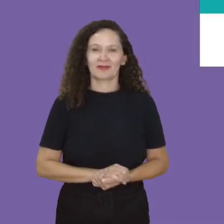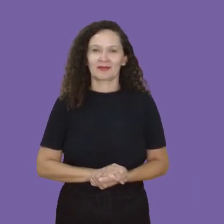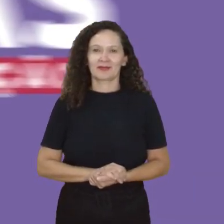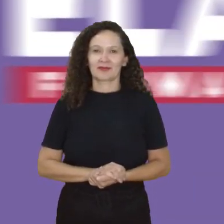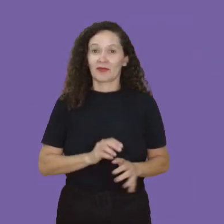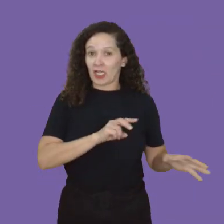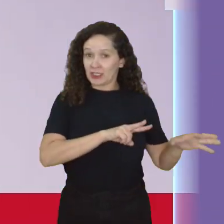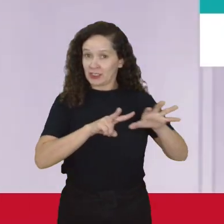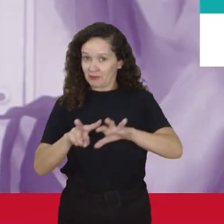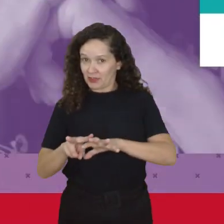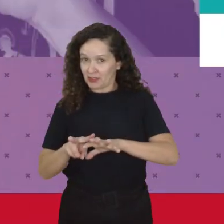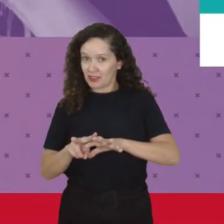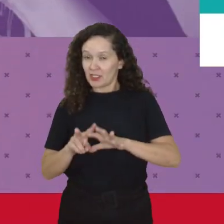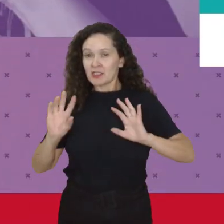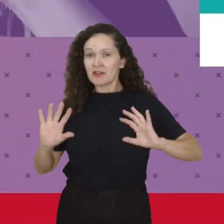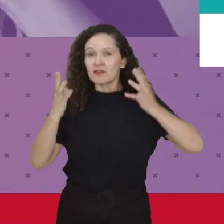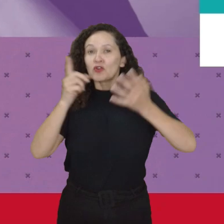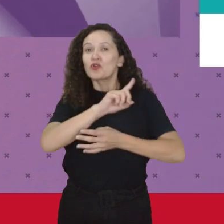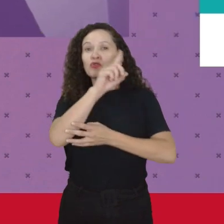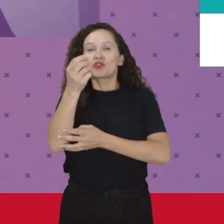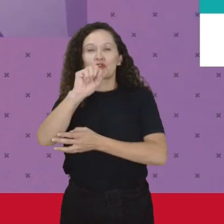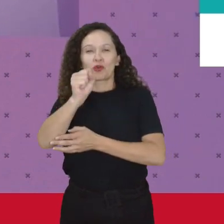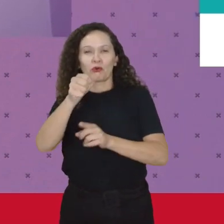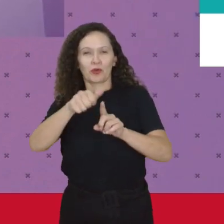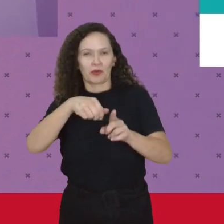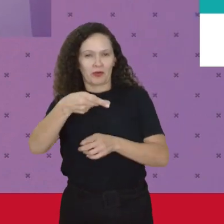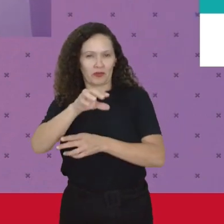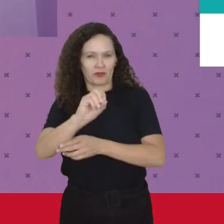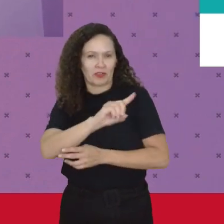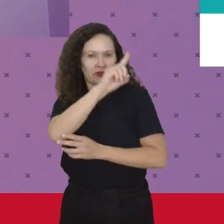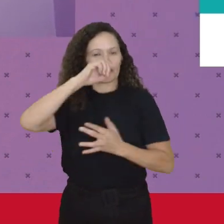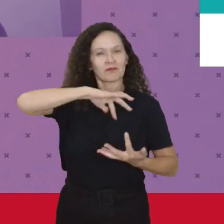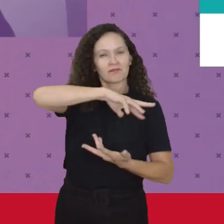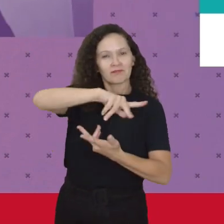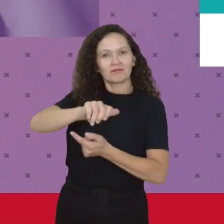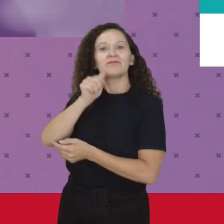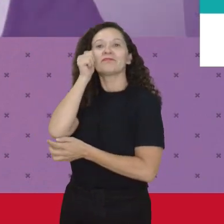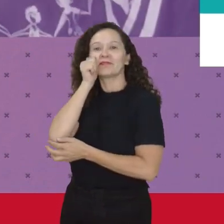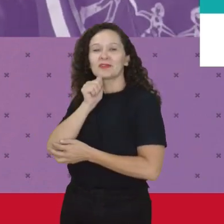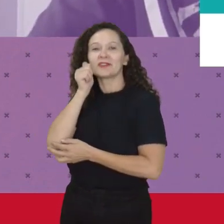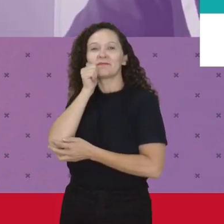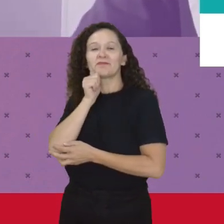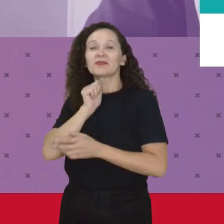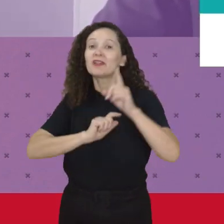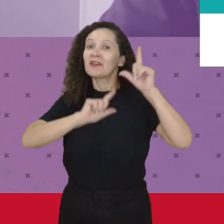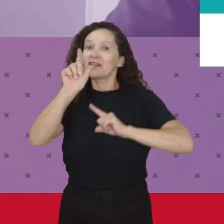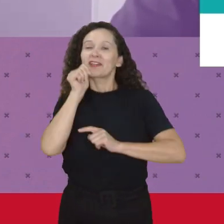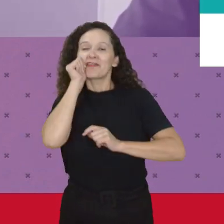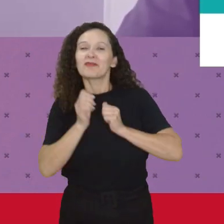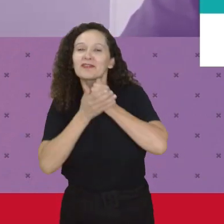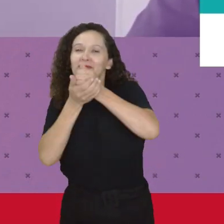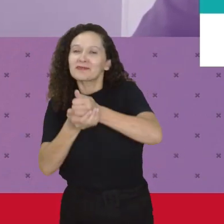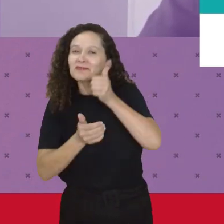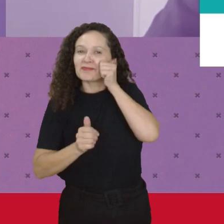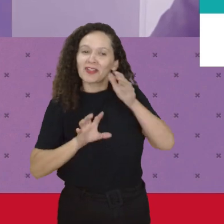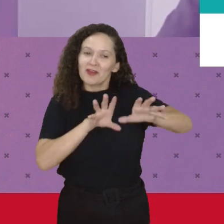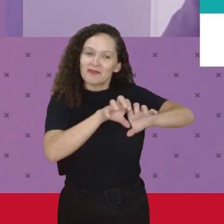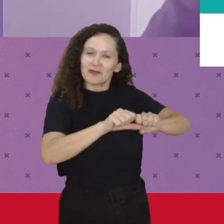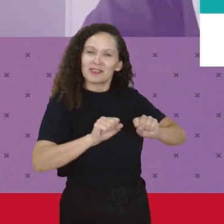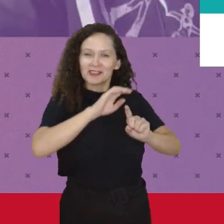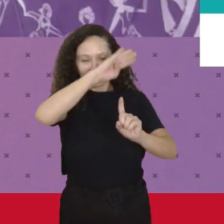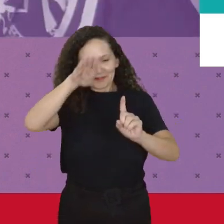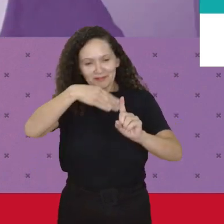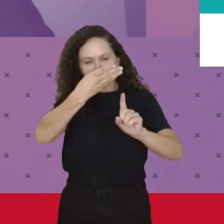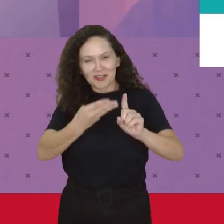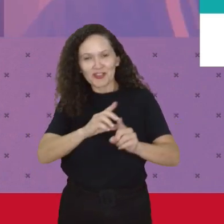Esta semana celebramos o dia 8 de março, Dia Internacional da Mulher E a TV Elas por Elas Formação dedica esta